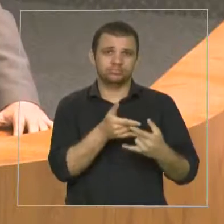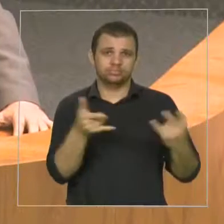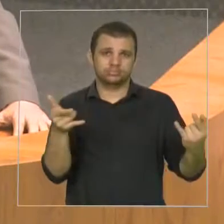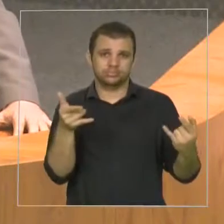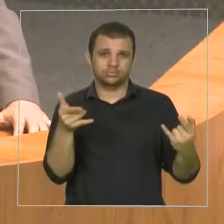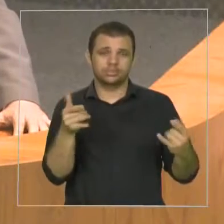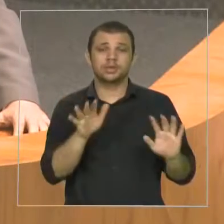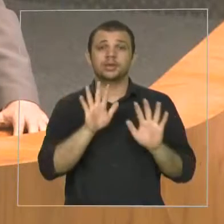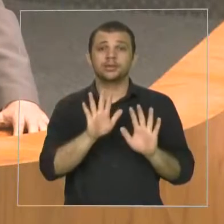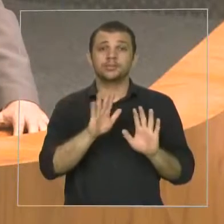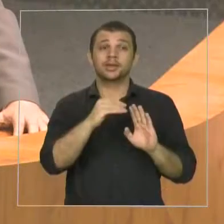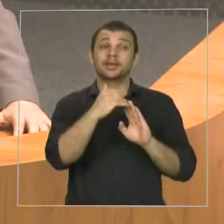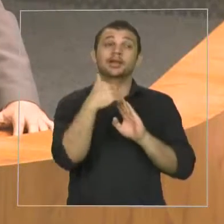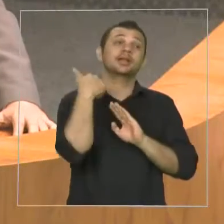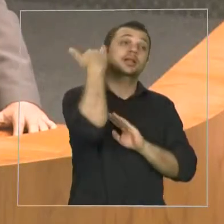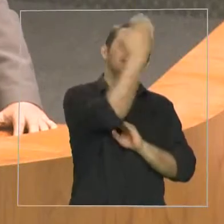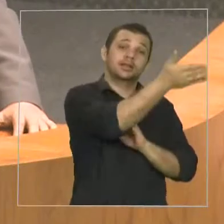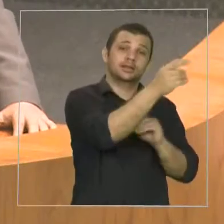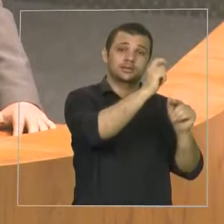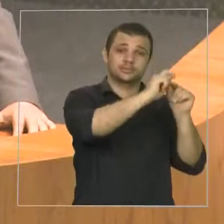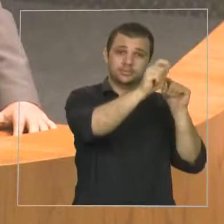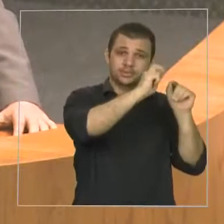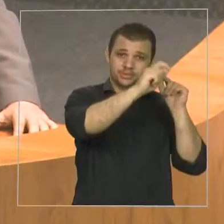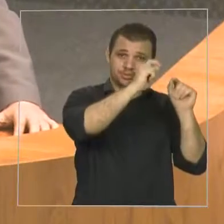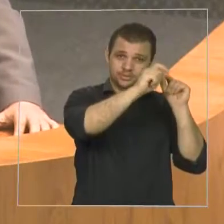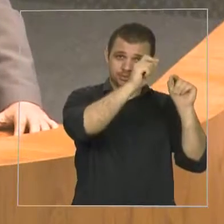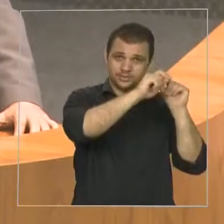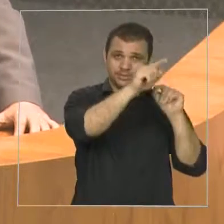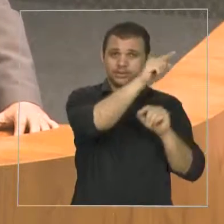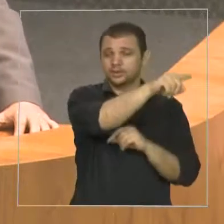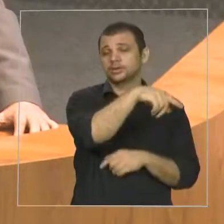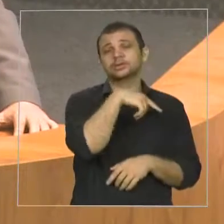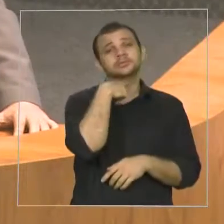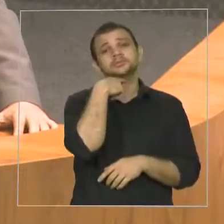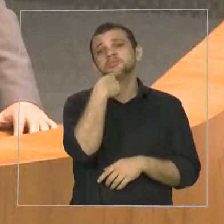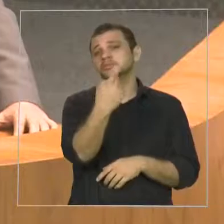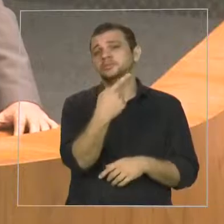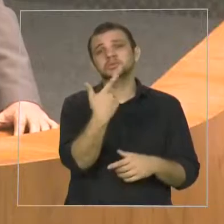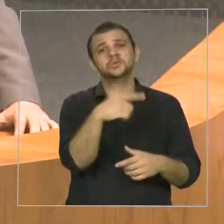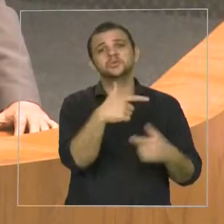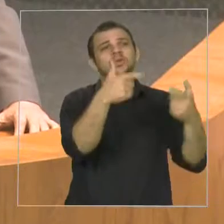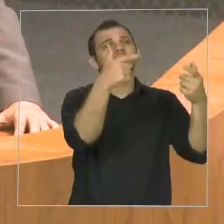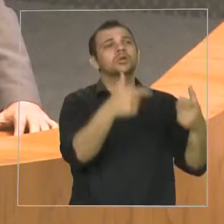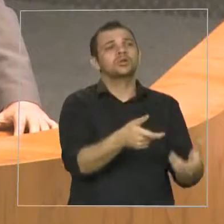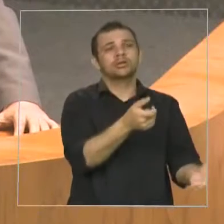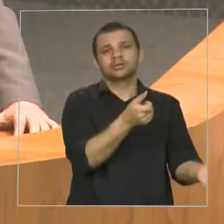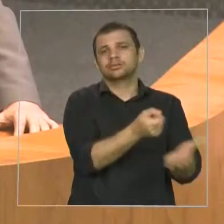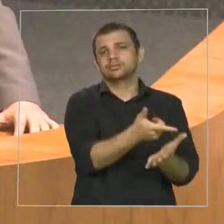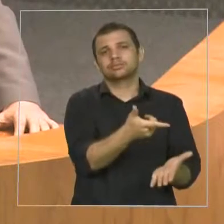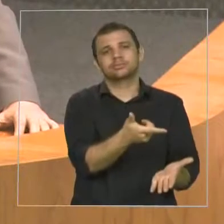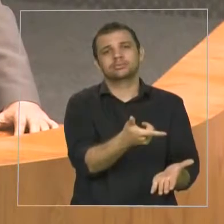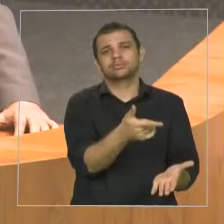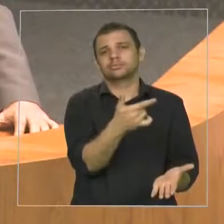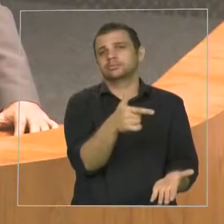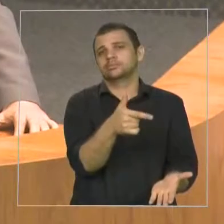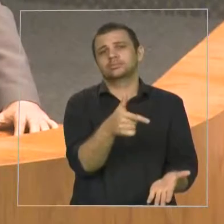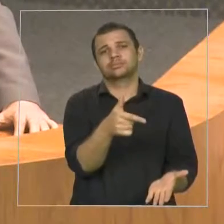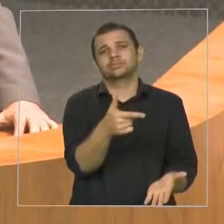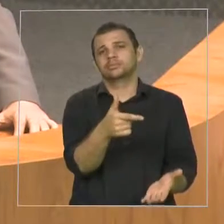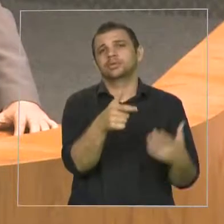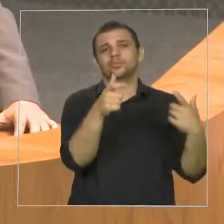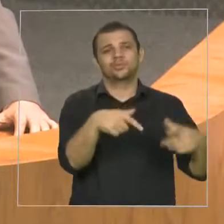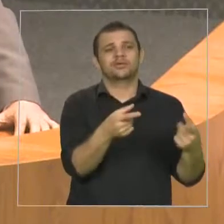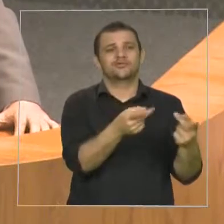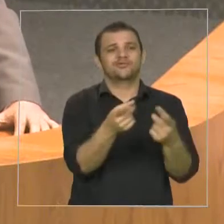quem está do outro lado, na Baixada, não tem um lugar físico, uma agência, um local de venda de